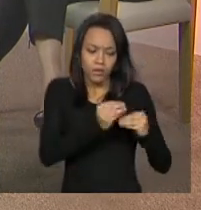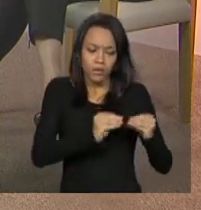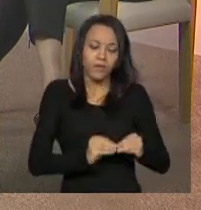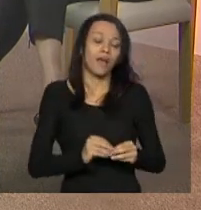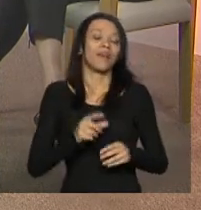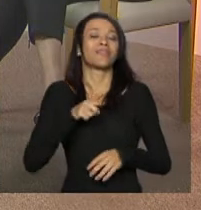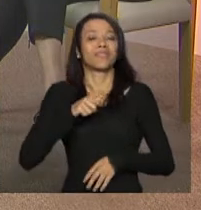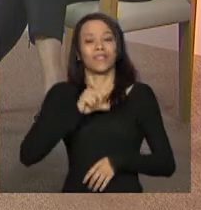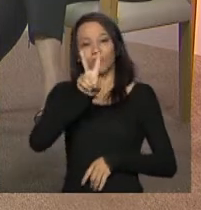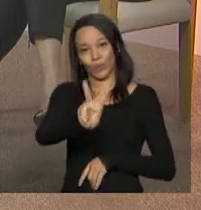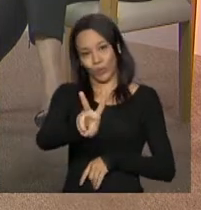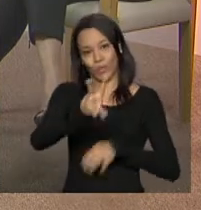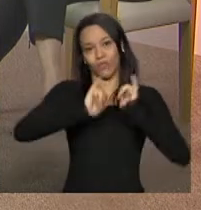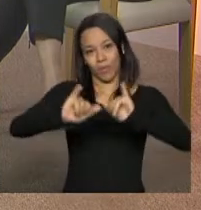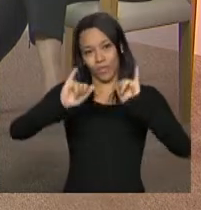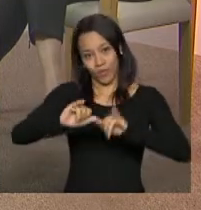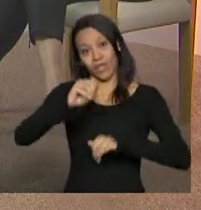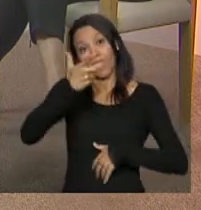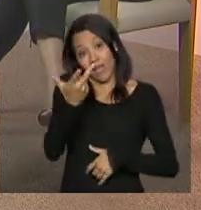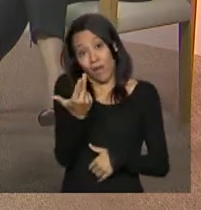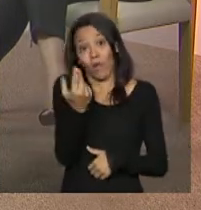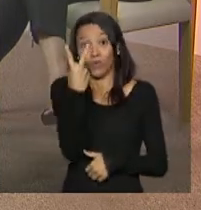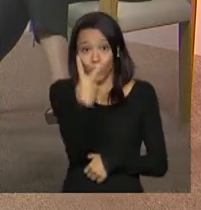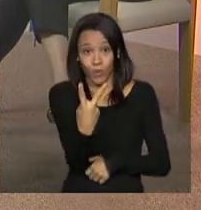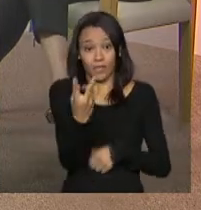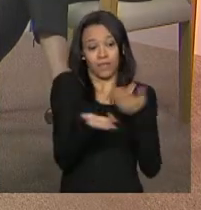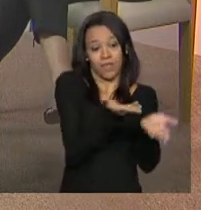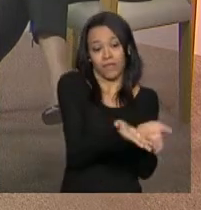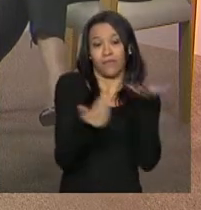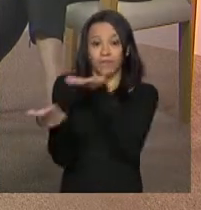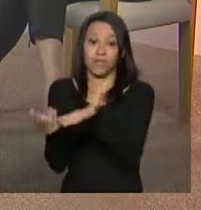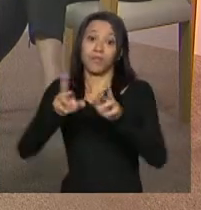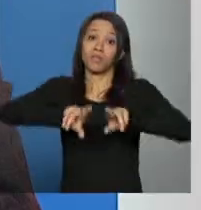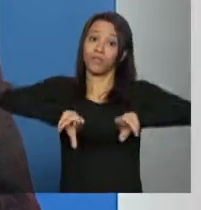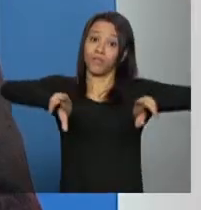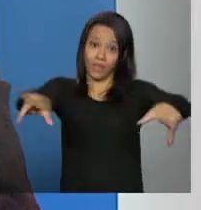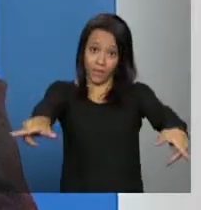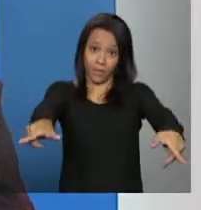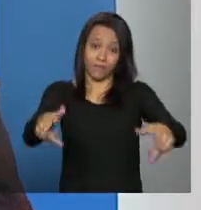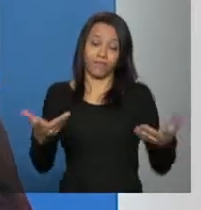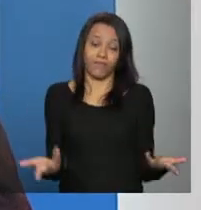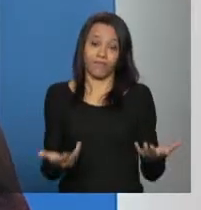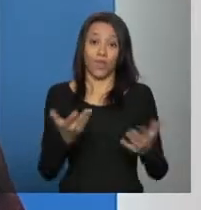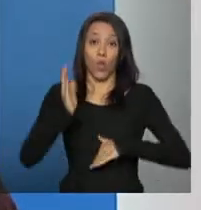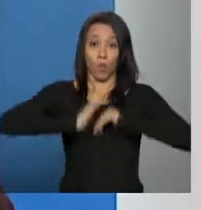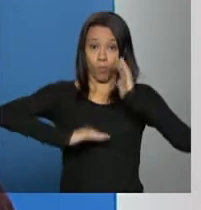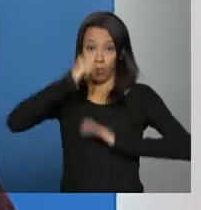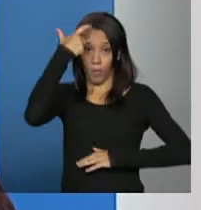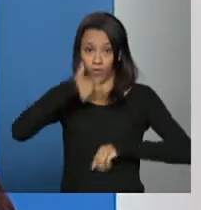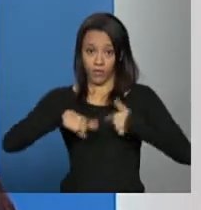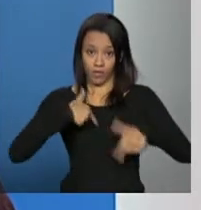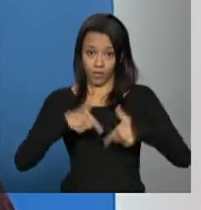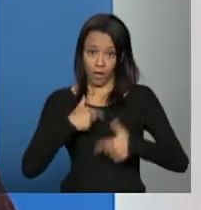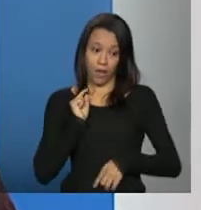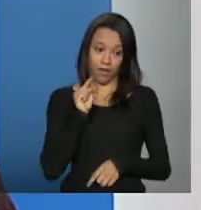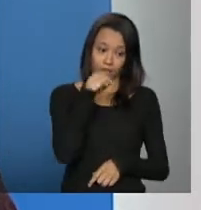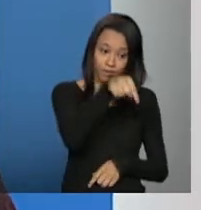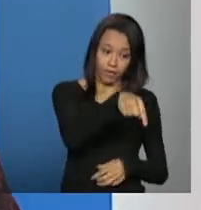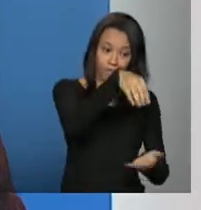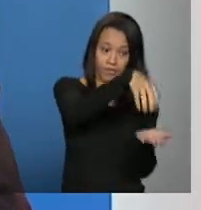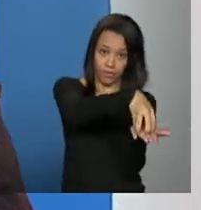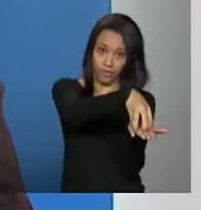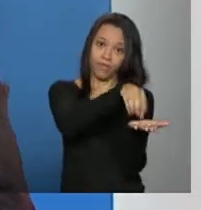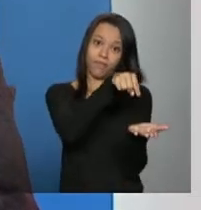então é como se ele tivesse dois serviços porque tem características muito distintas o profissional que está ligado a uma oferta ele